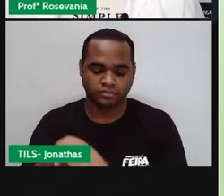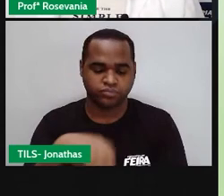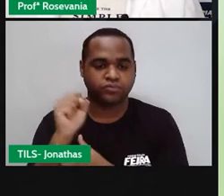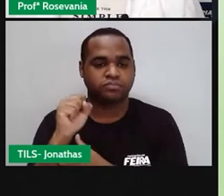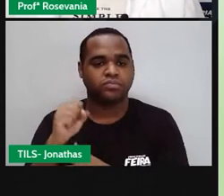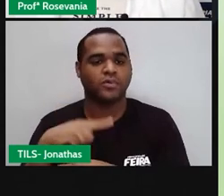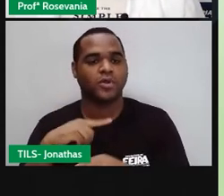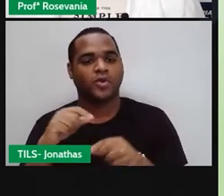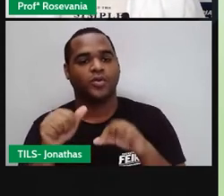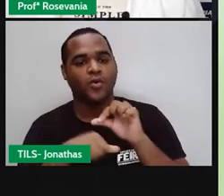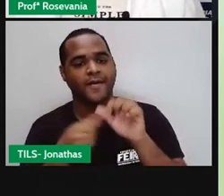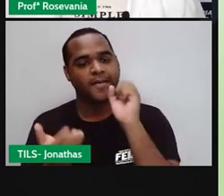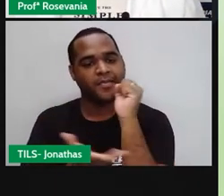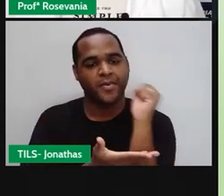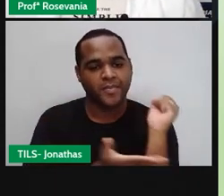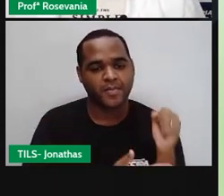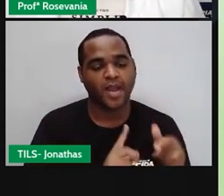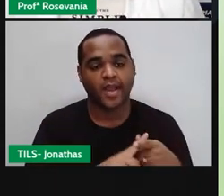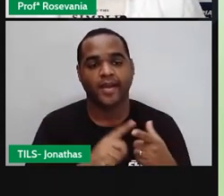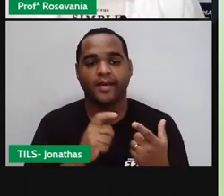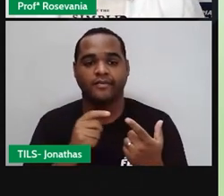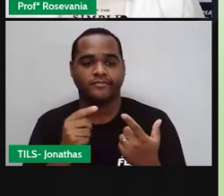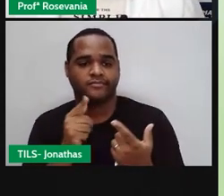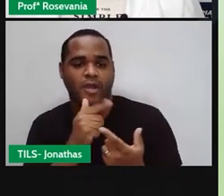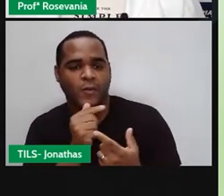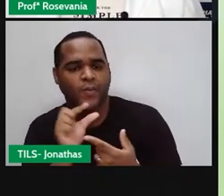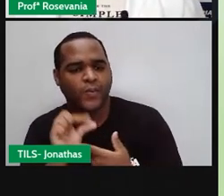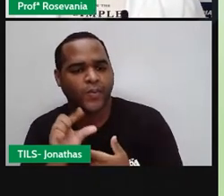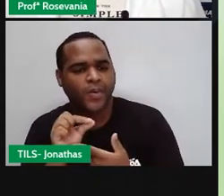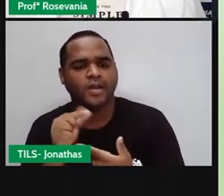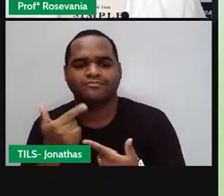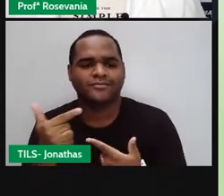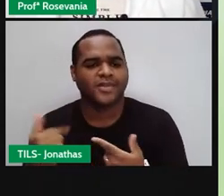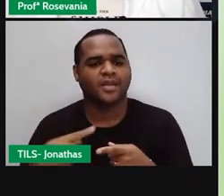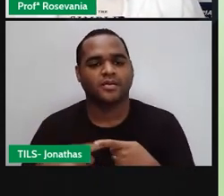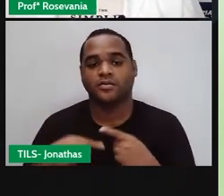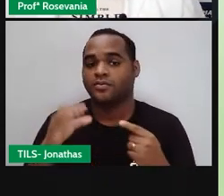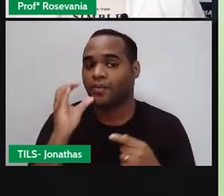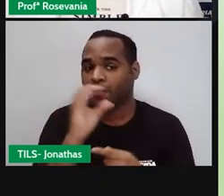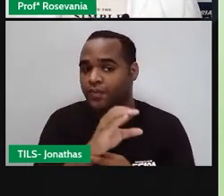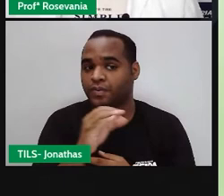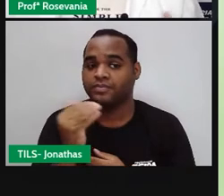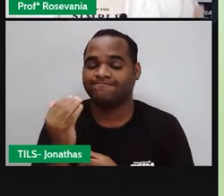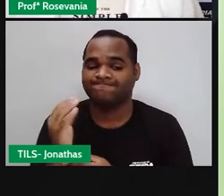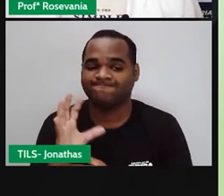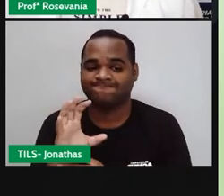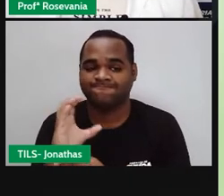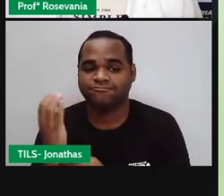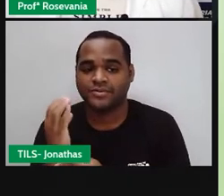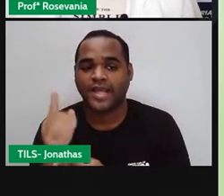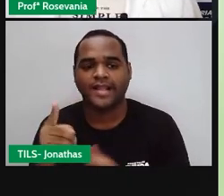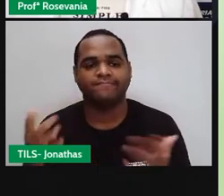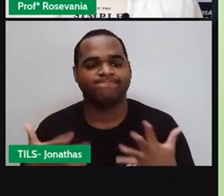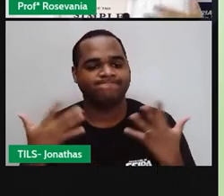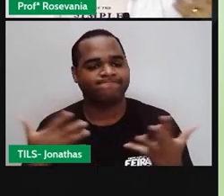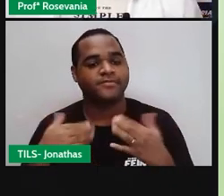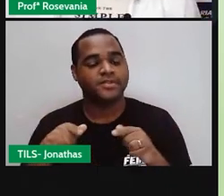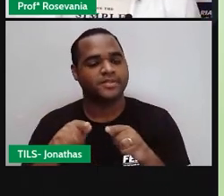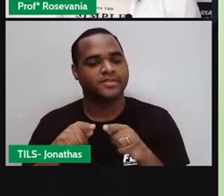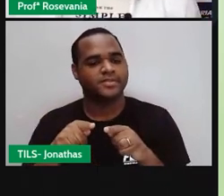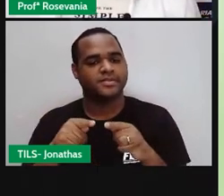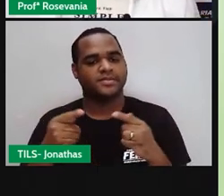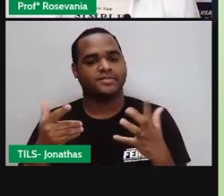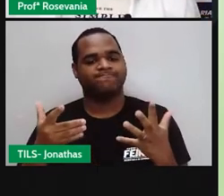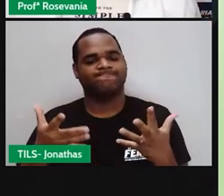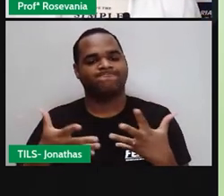menos umidade eu vou ter, maior temperatura eu vou ter, e vou ter menor absorção desse carbono, e que vai